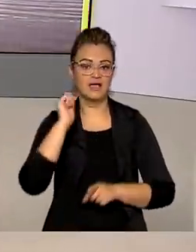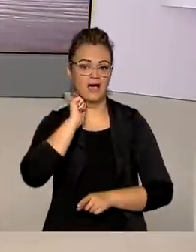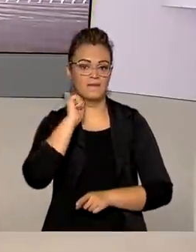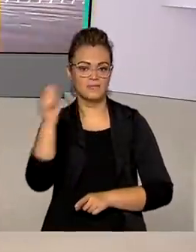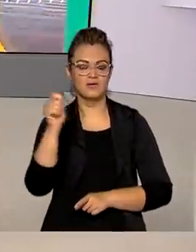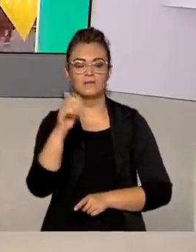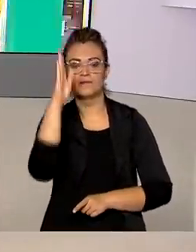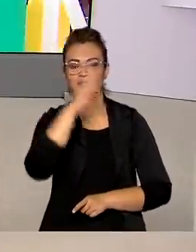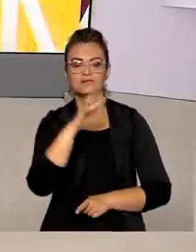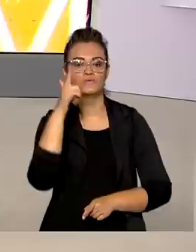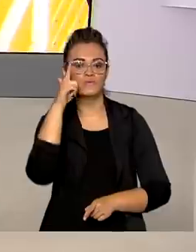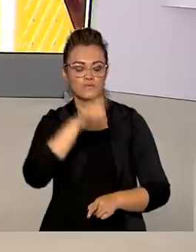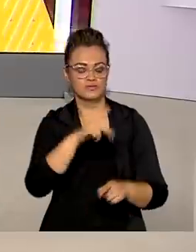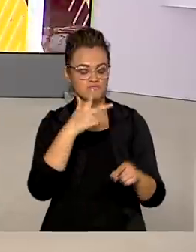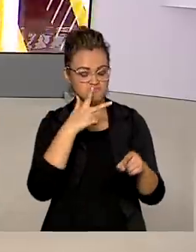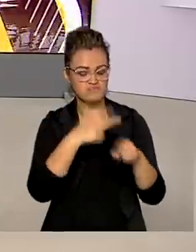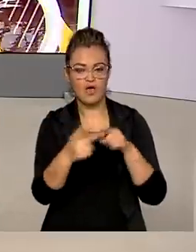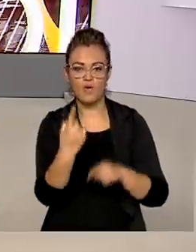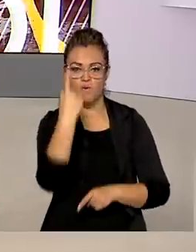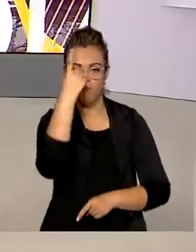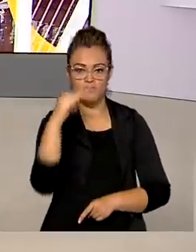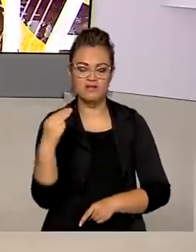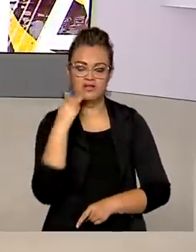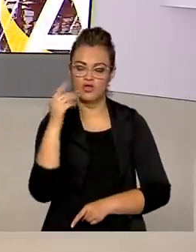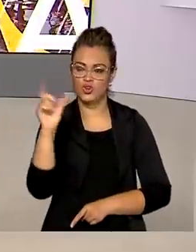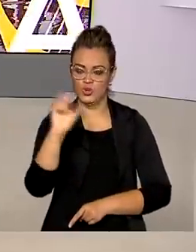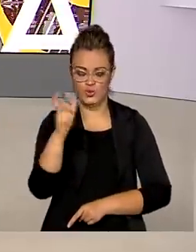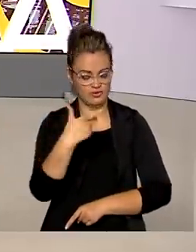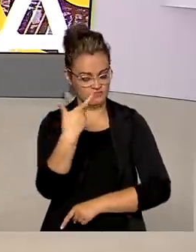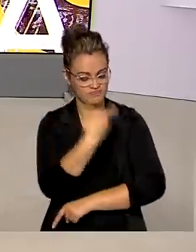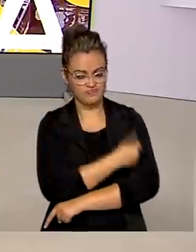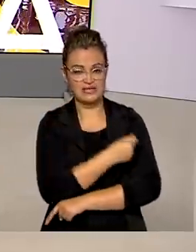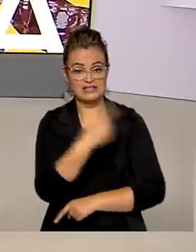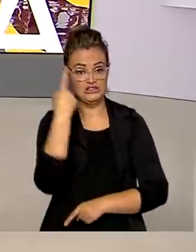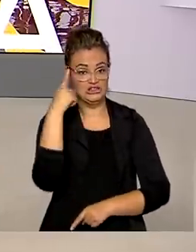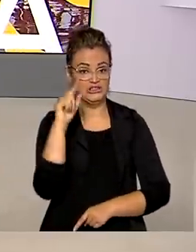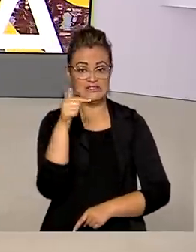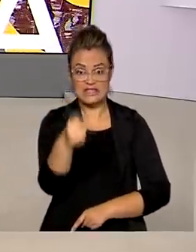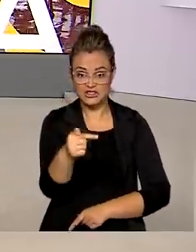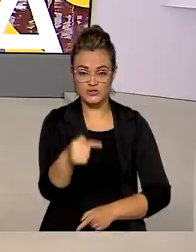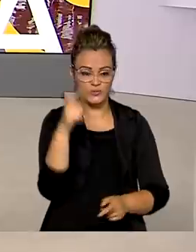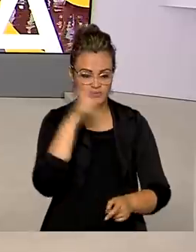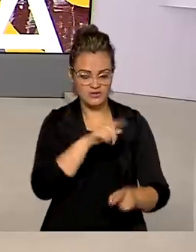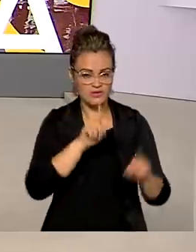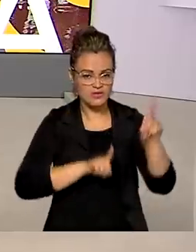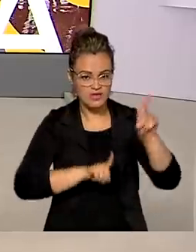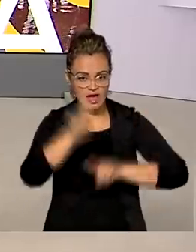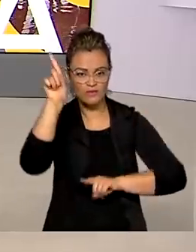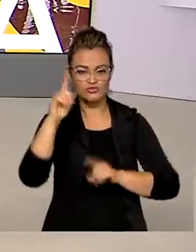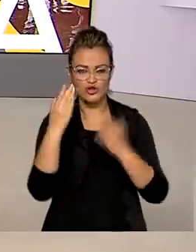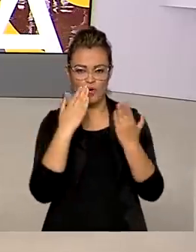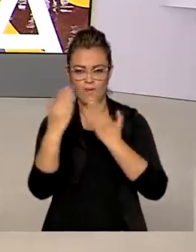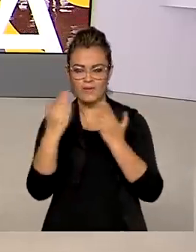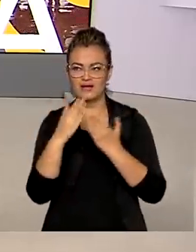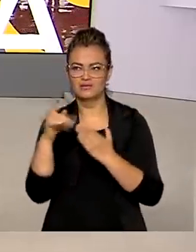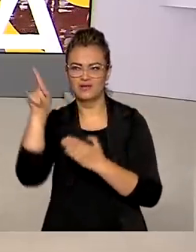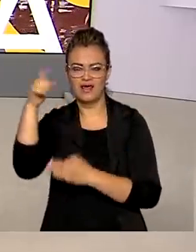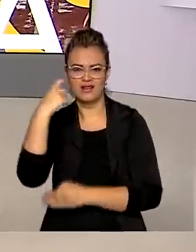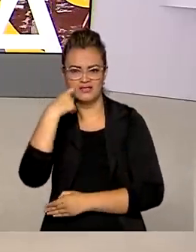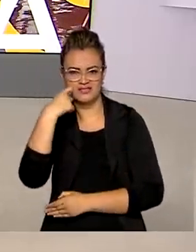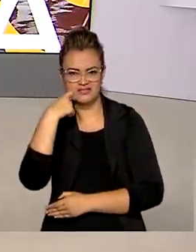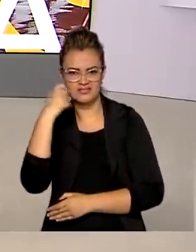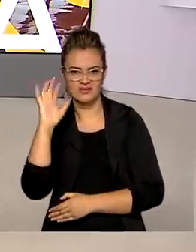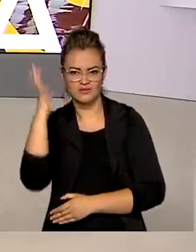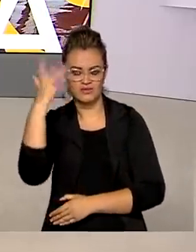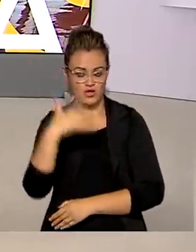Brasil conseguiu superar a meta de um milhão de doses aplicadas em sete dias, atingindo um recorde na última sexta-feira, com